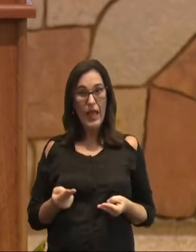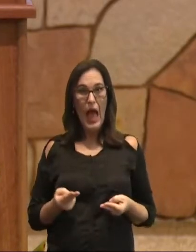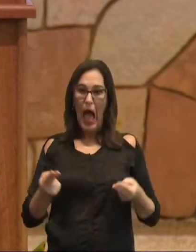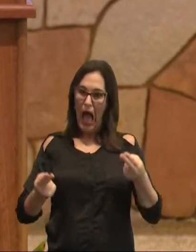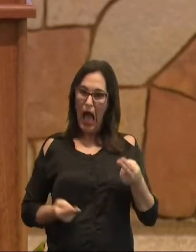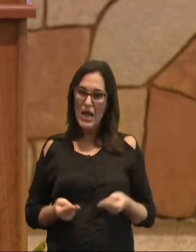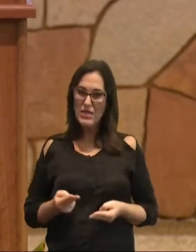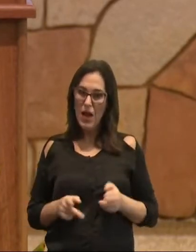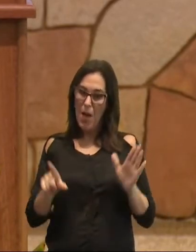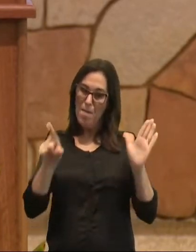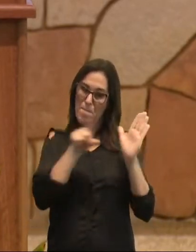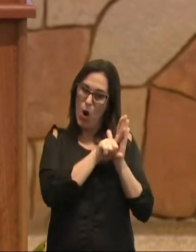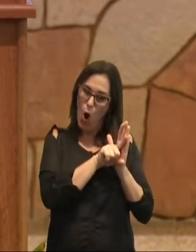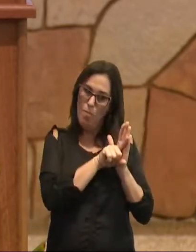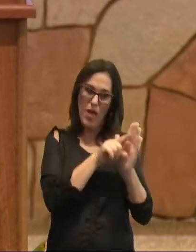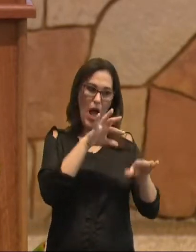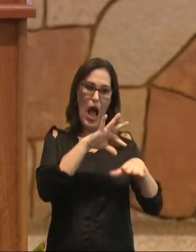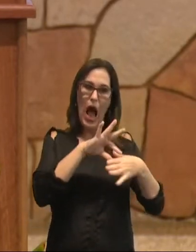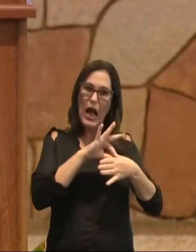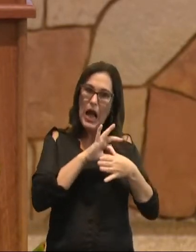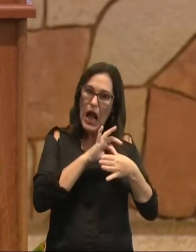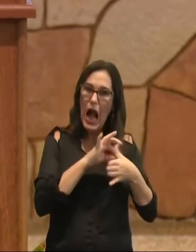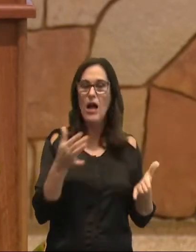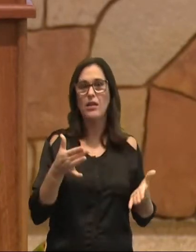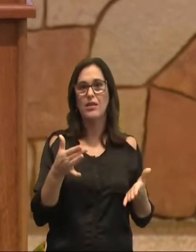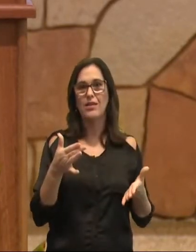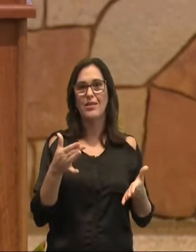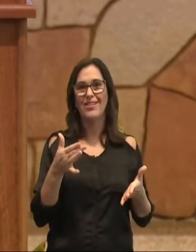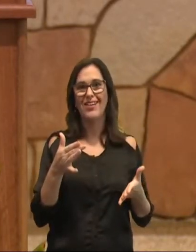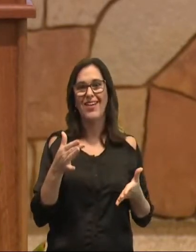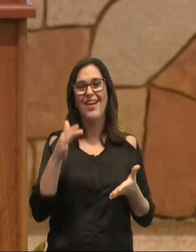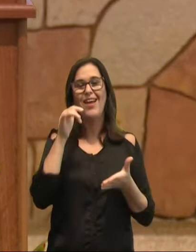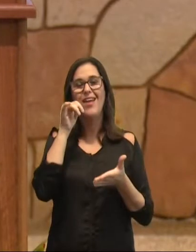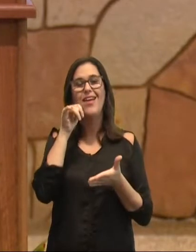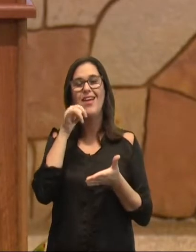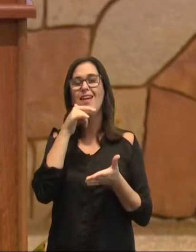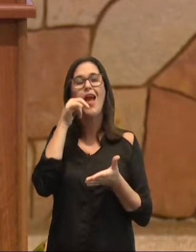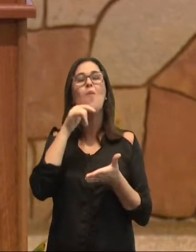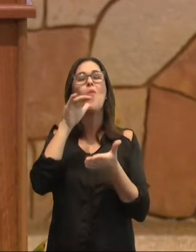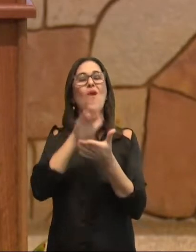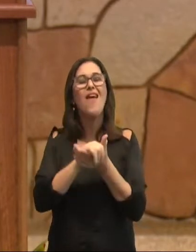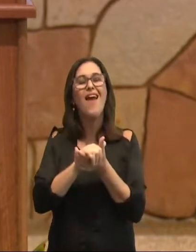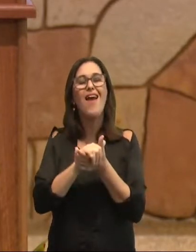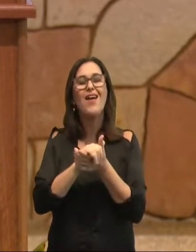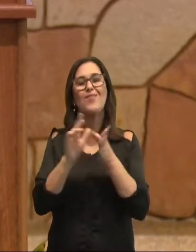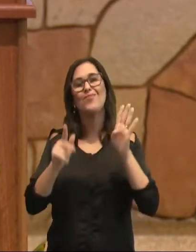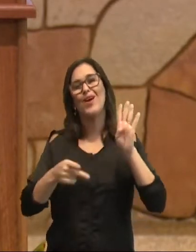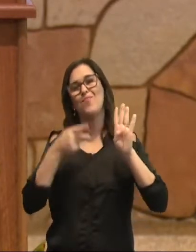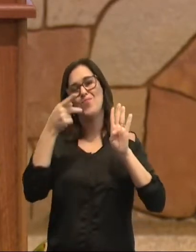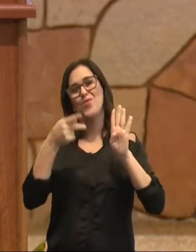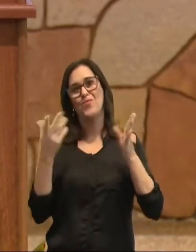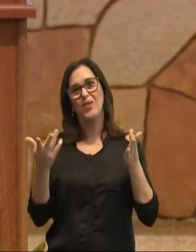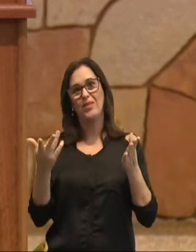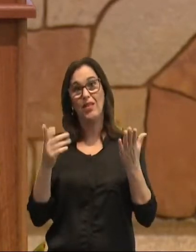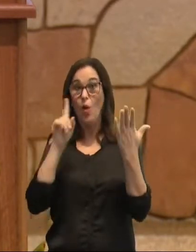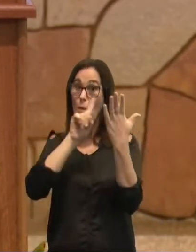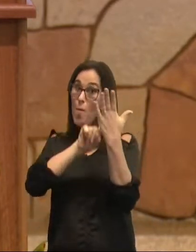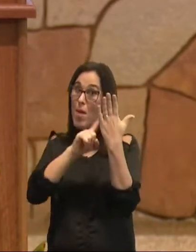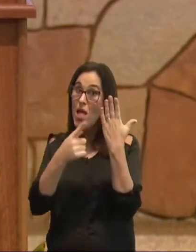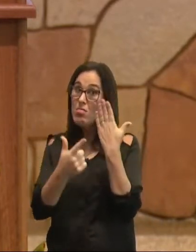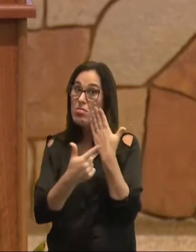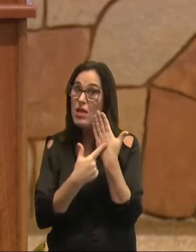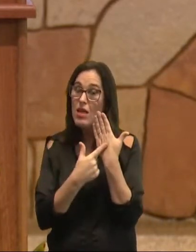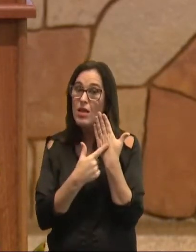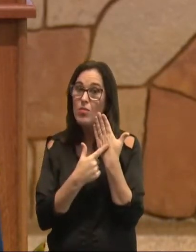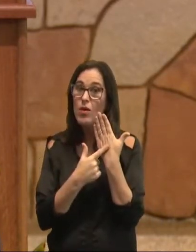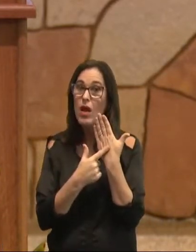nasceu segundo a carne, o da livre, mediante, a promessa, essas coisas, são alegóricas, porque estas